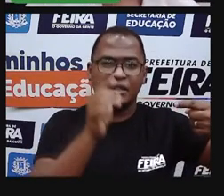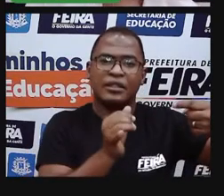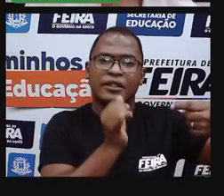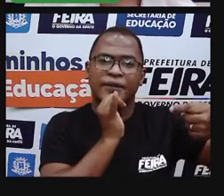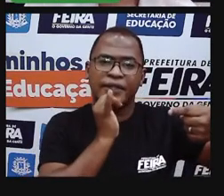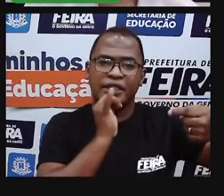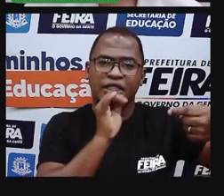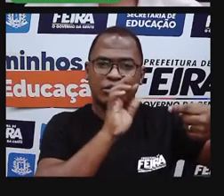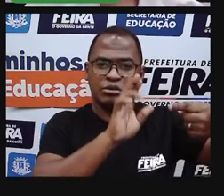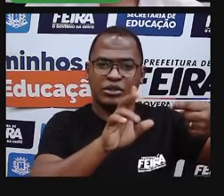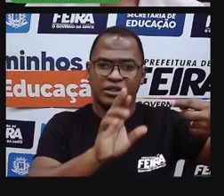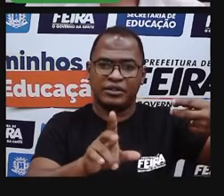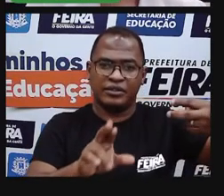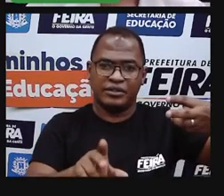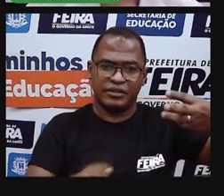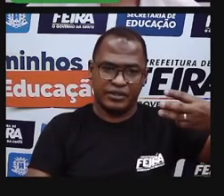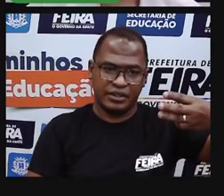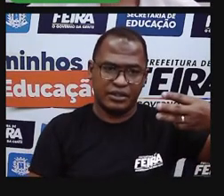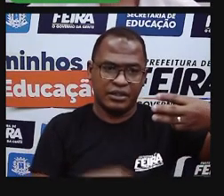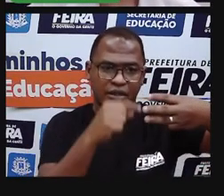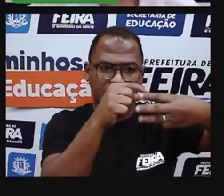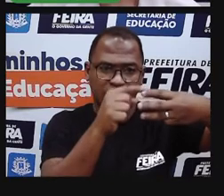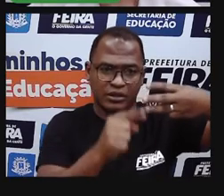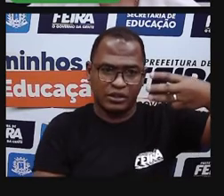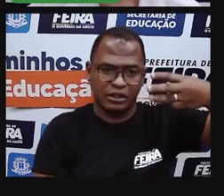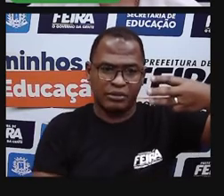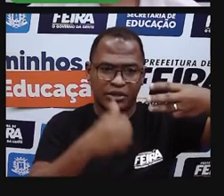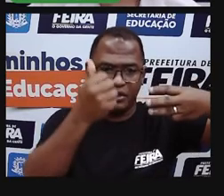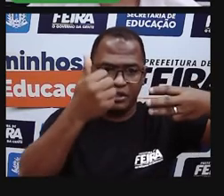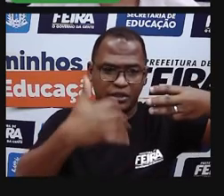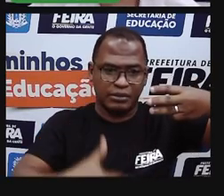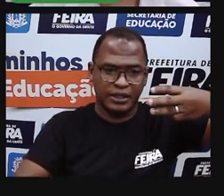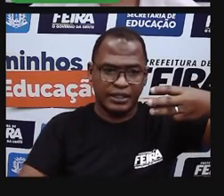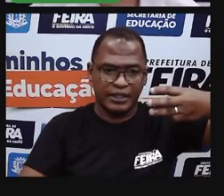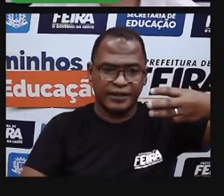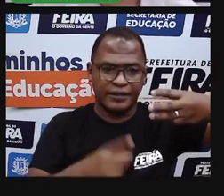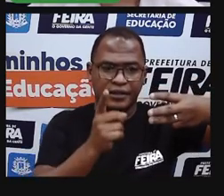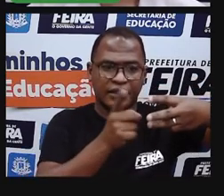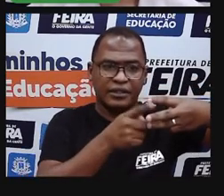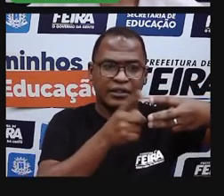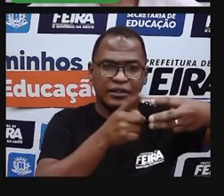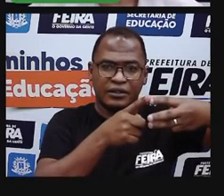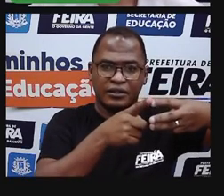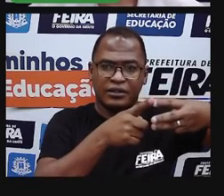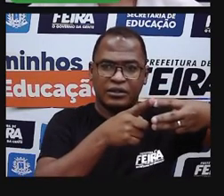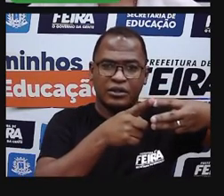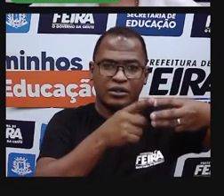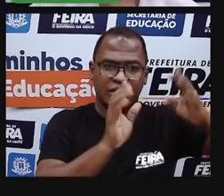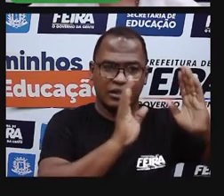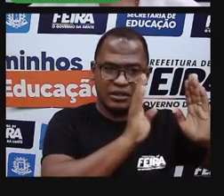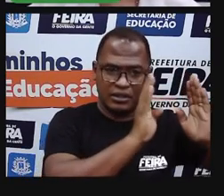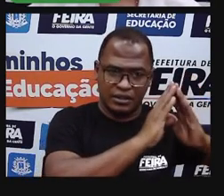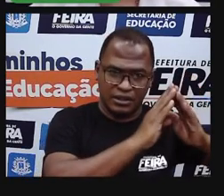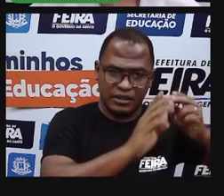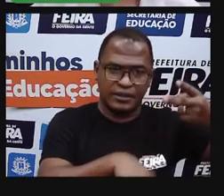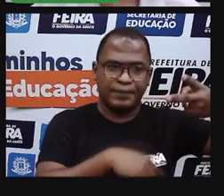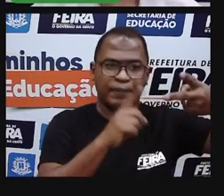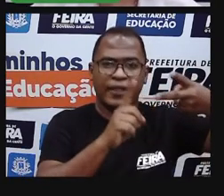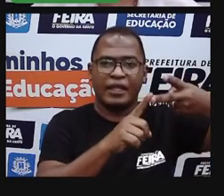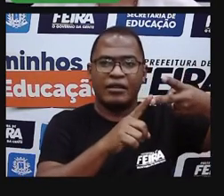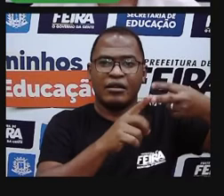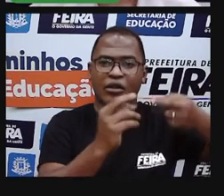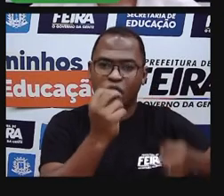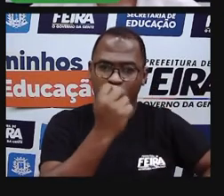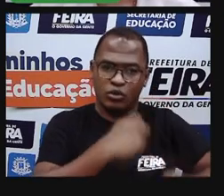esse conceito de bairro residencial, bairro comercial, bairro industrial. Então, a gente vai